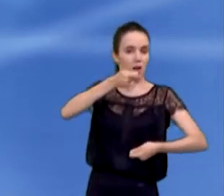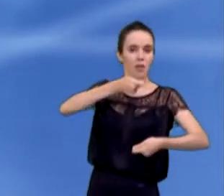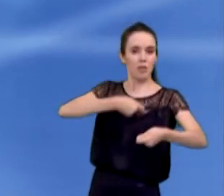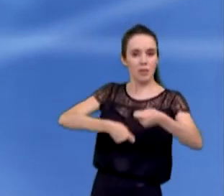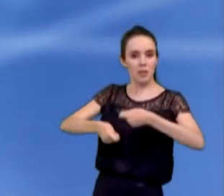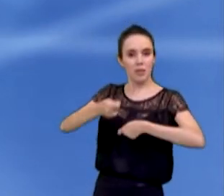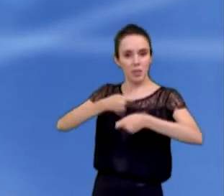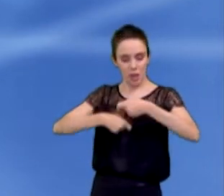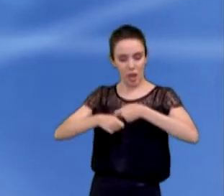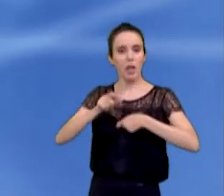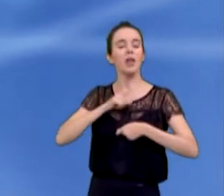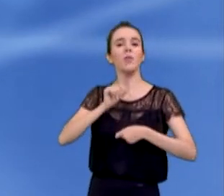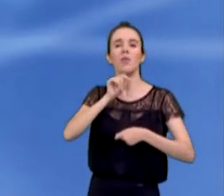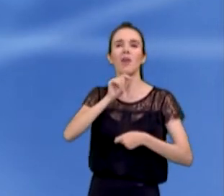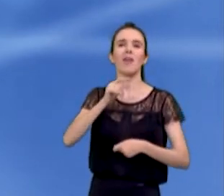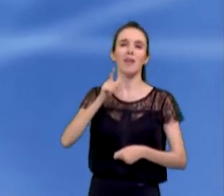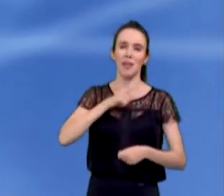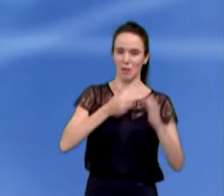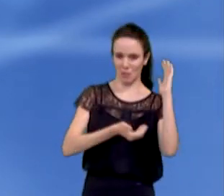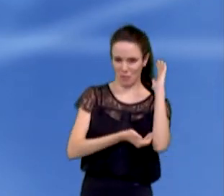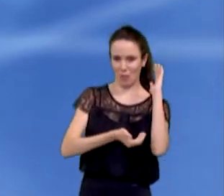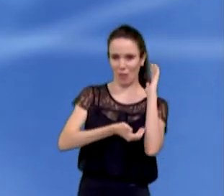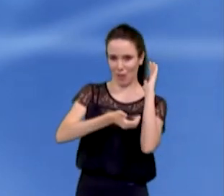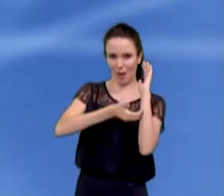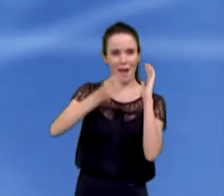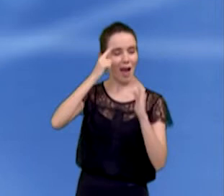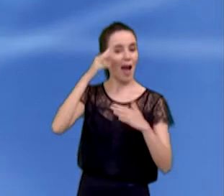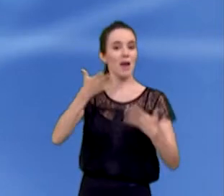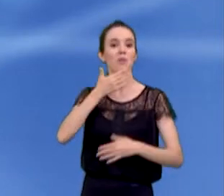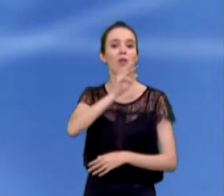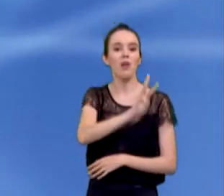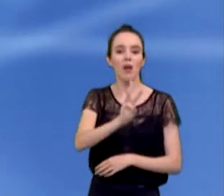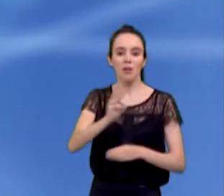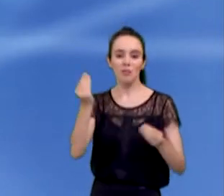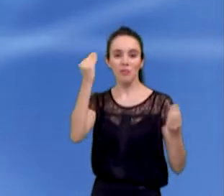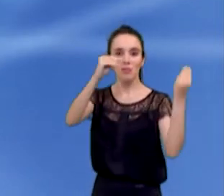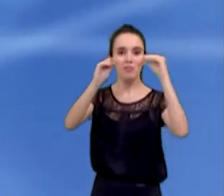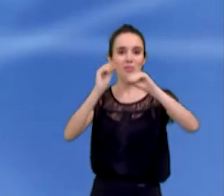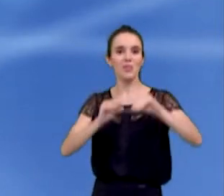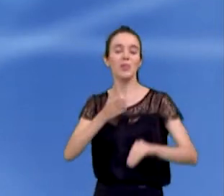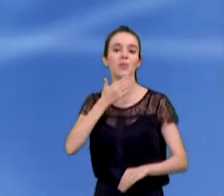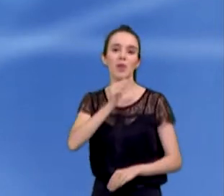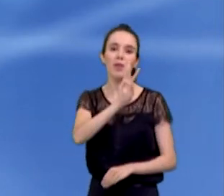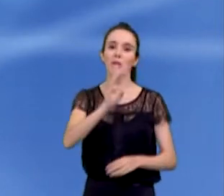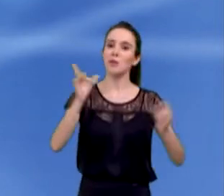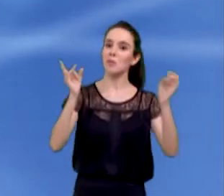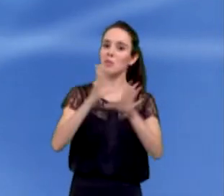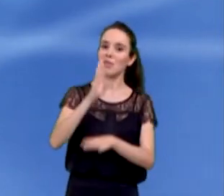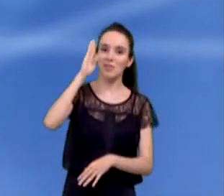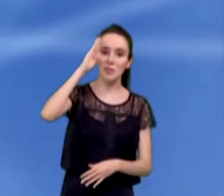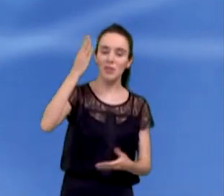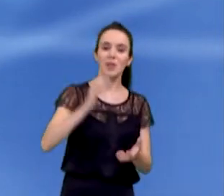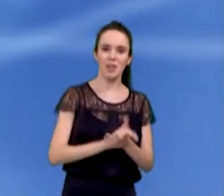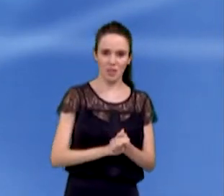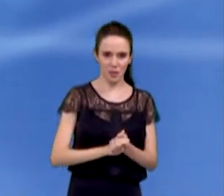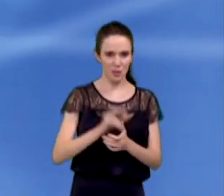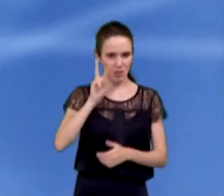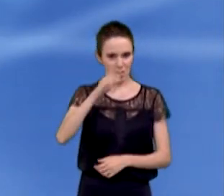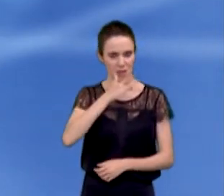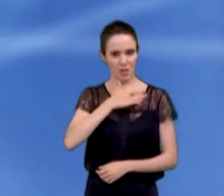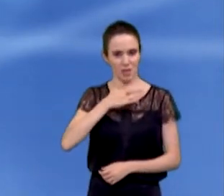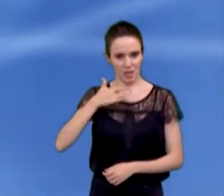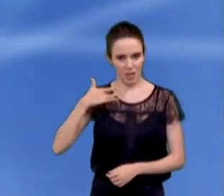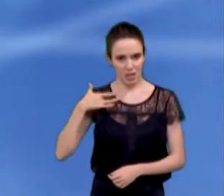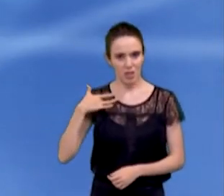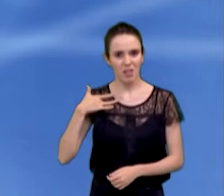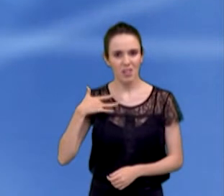informatizada, porque hoje, infelizmente, candidata, para a senhora ter uma ideia, a saúde ainda